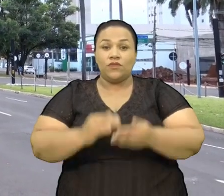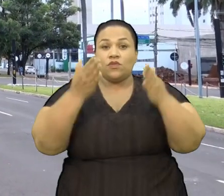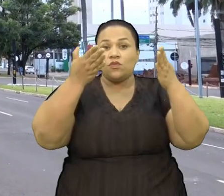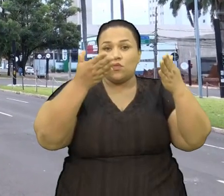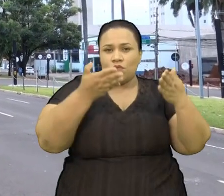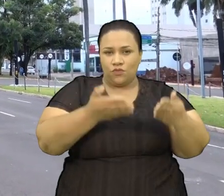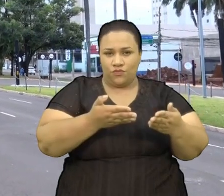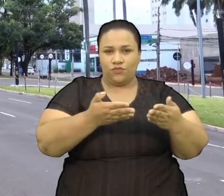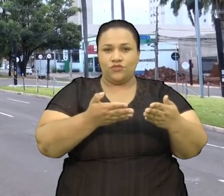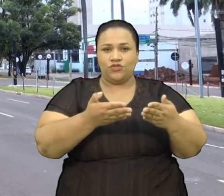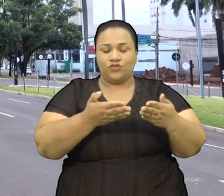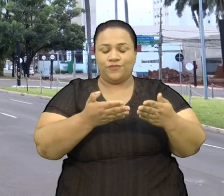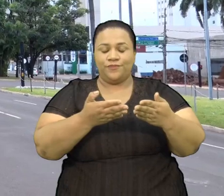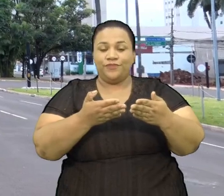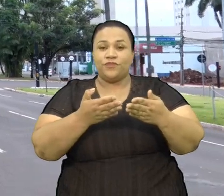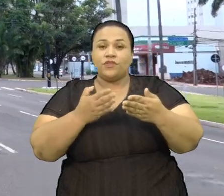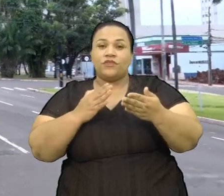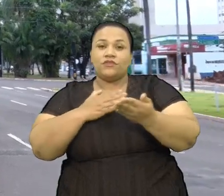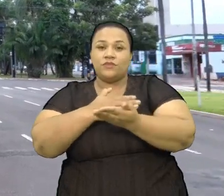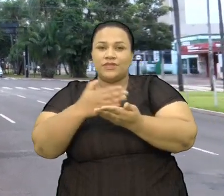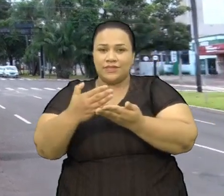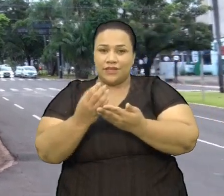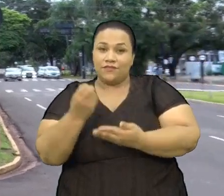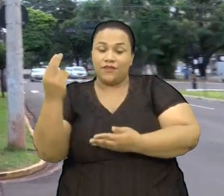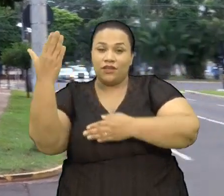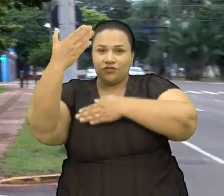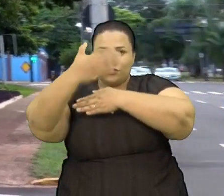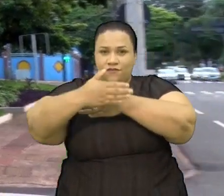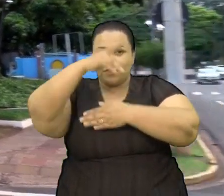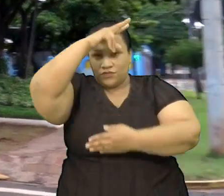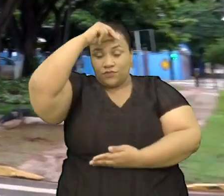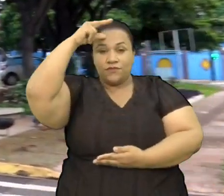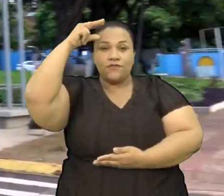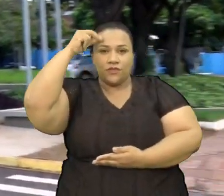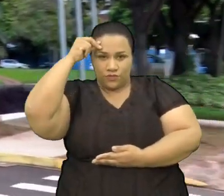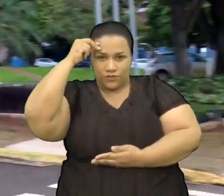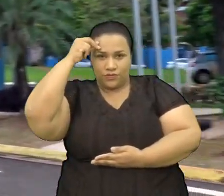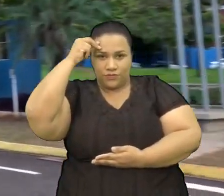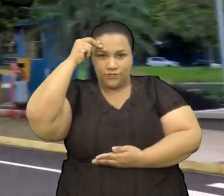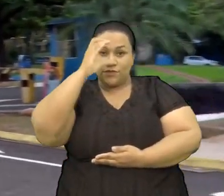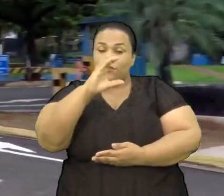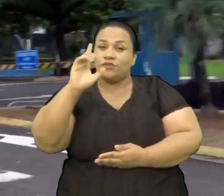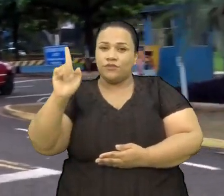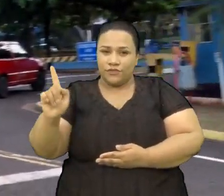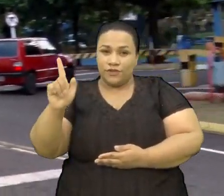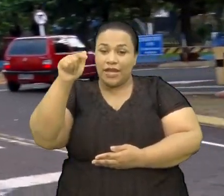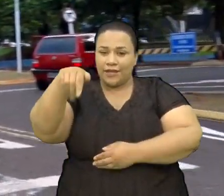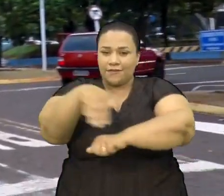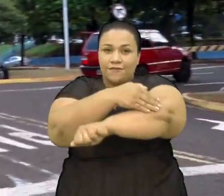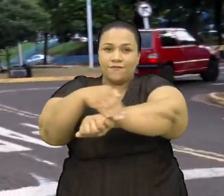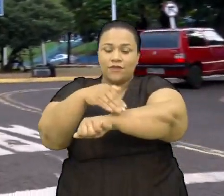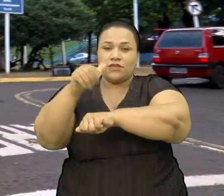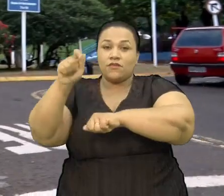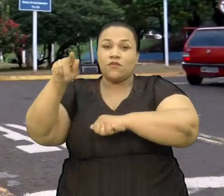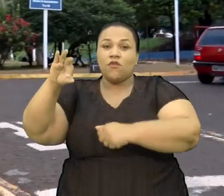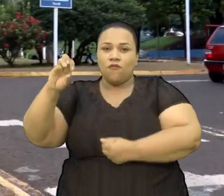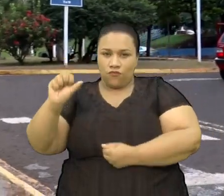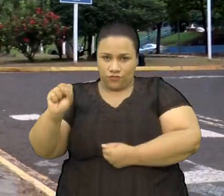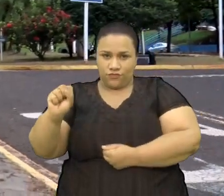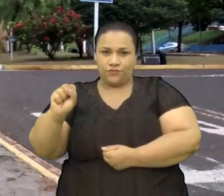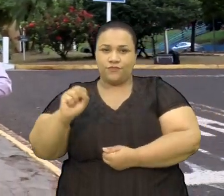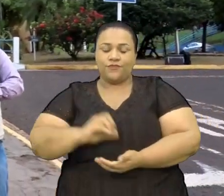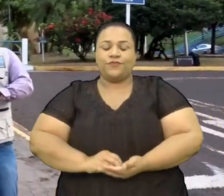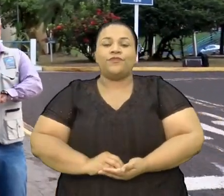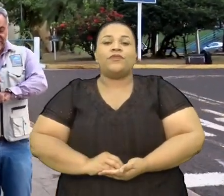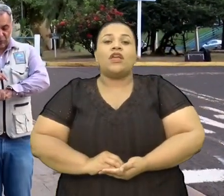o nosso ponto de partida é de frente à Prefeitura Municipal de Campo Grande Aqui na Avenida Afonso Pena Nós